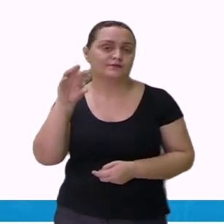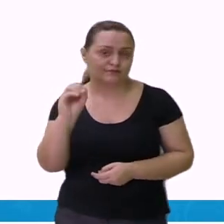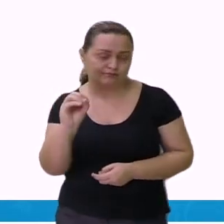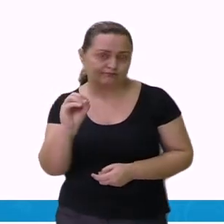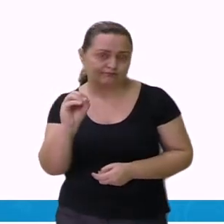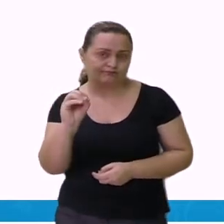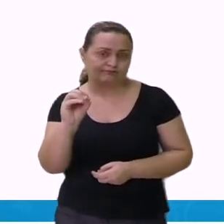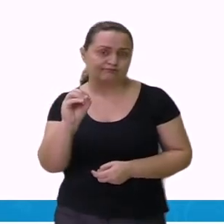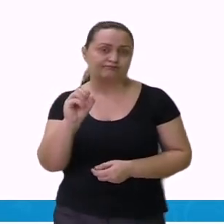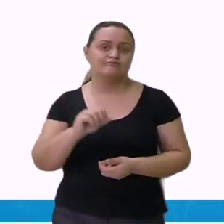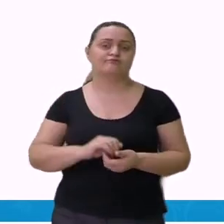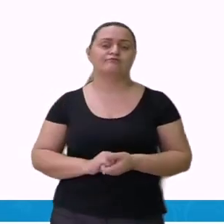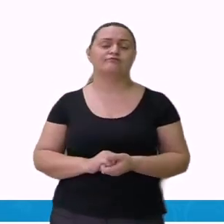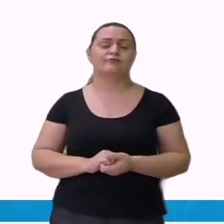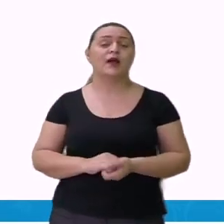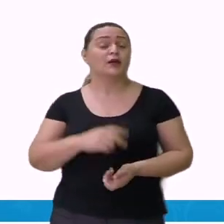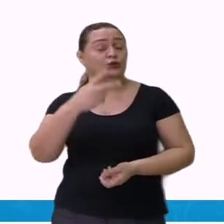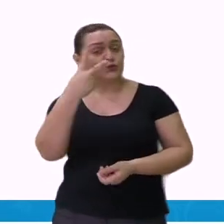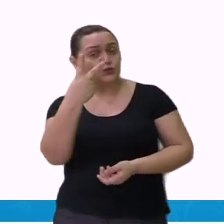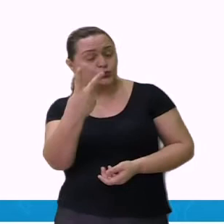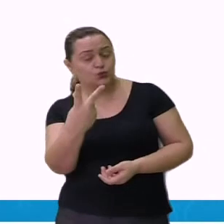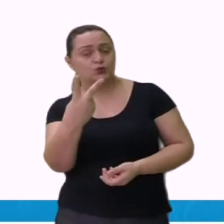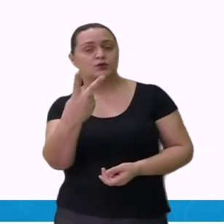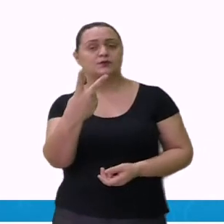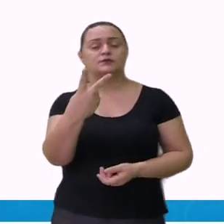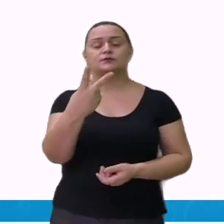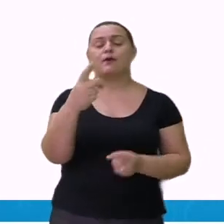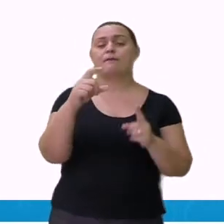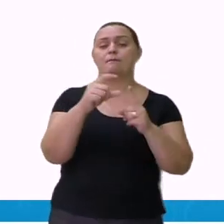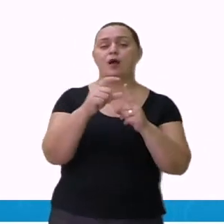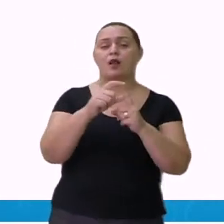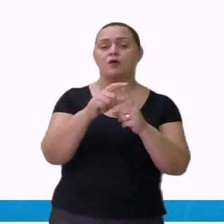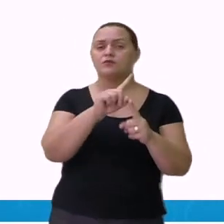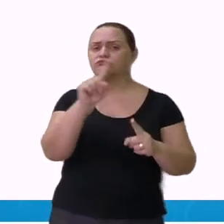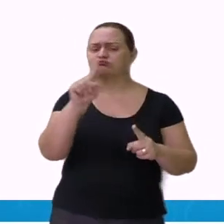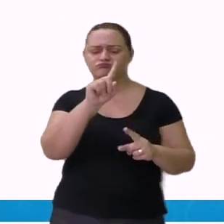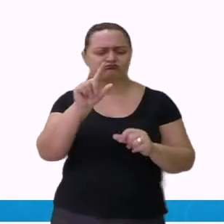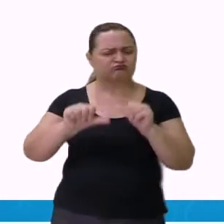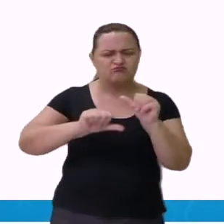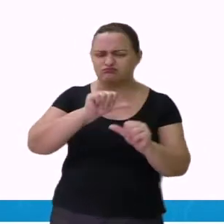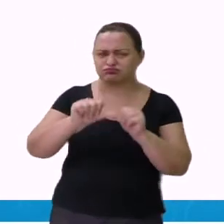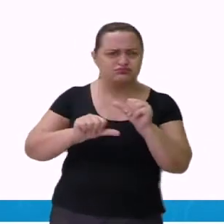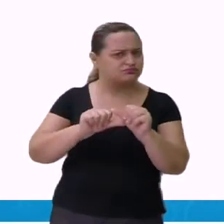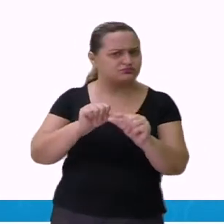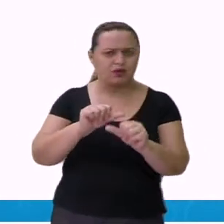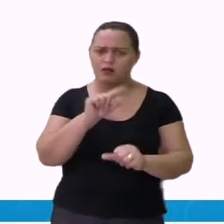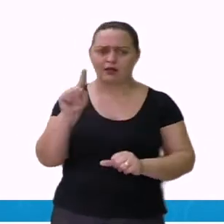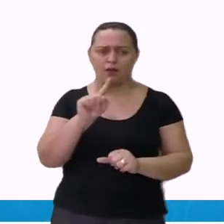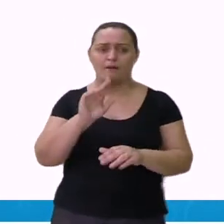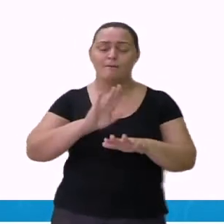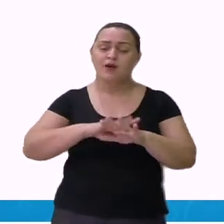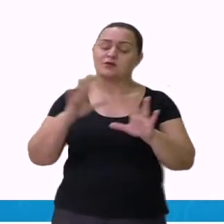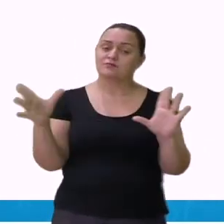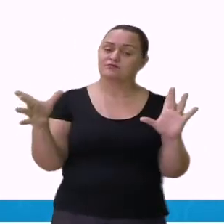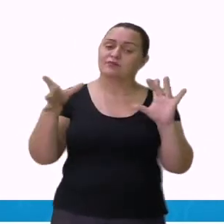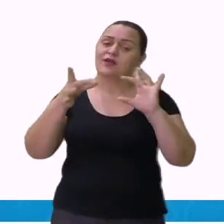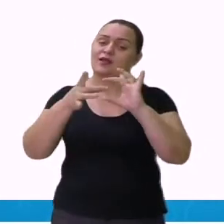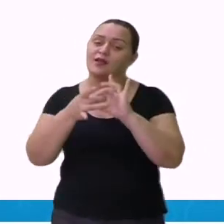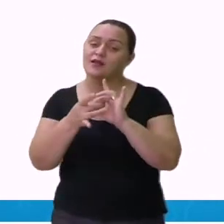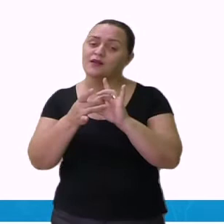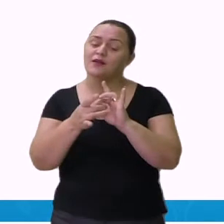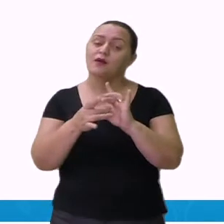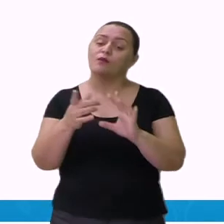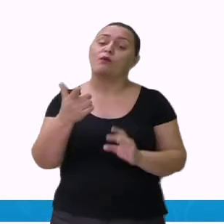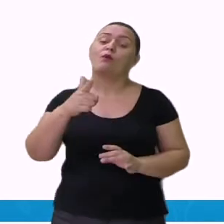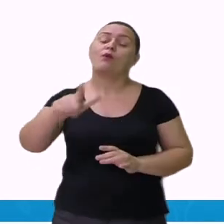palavras. Então, olha lá. Um plano para acabar. O para ligou o plano